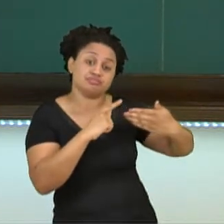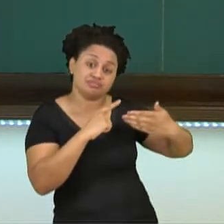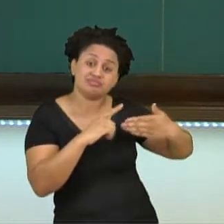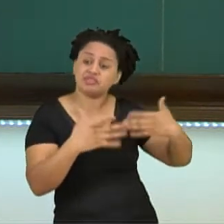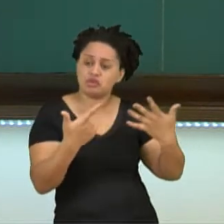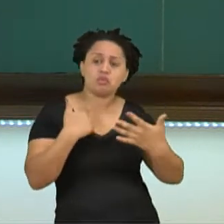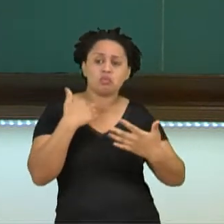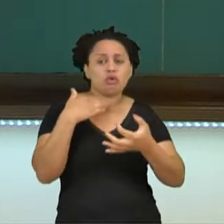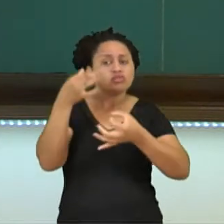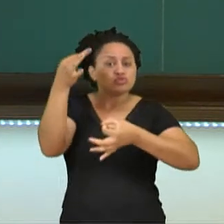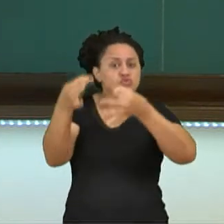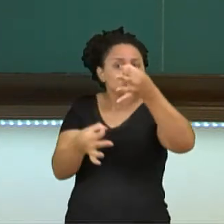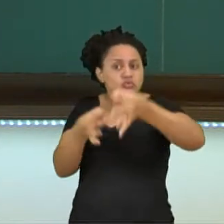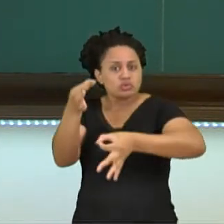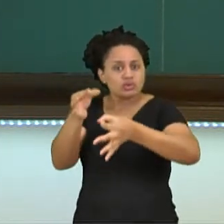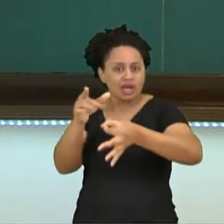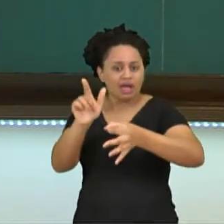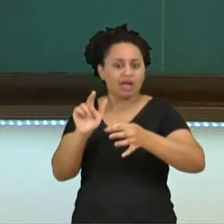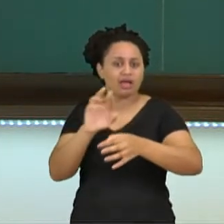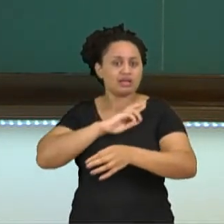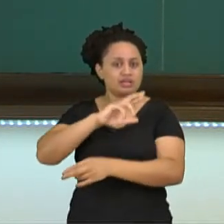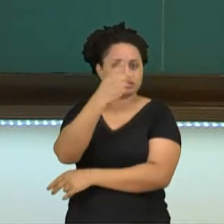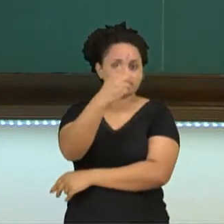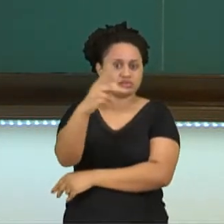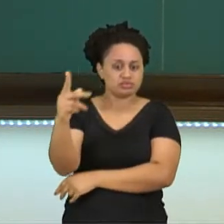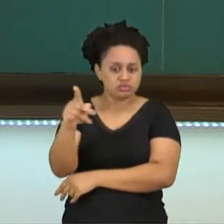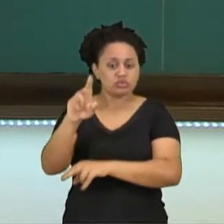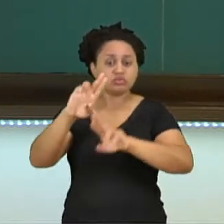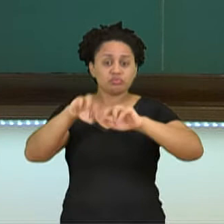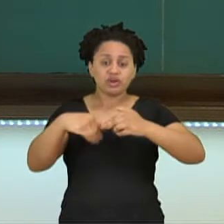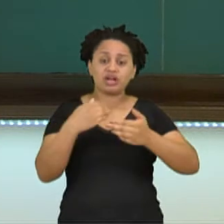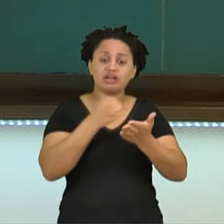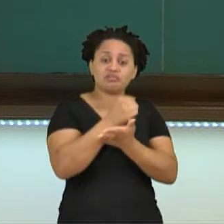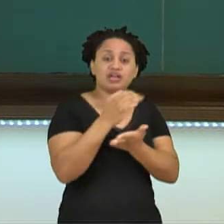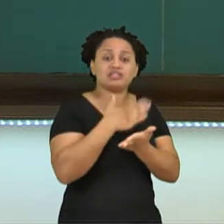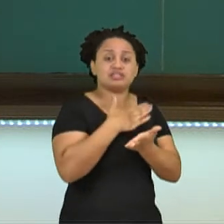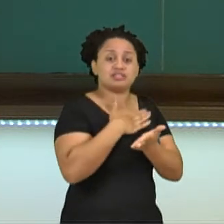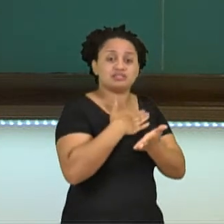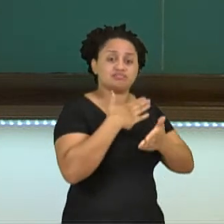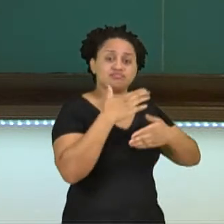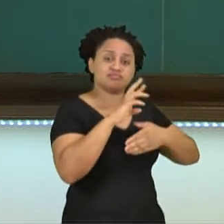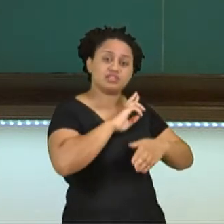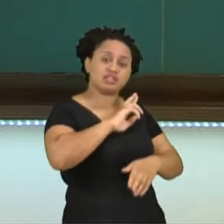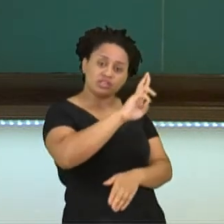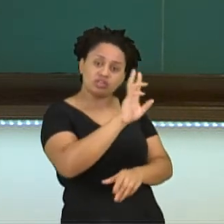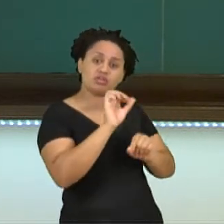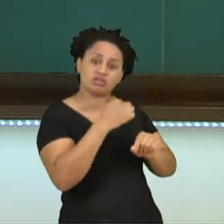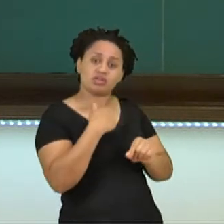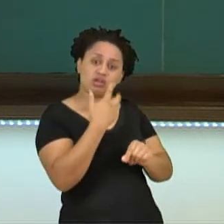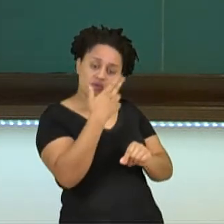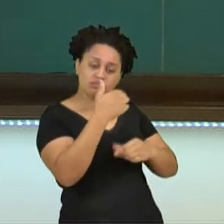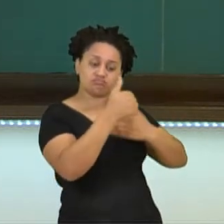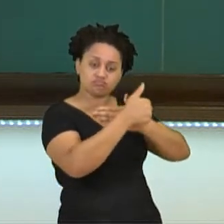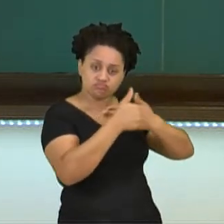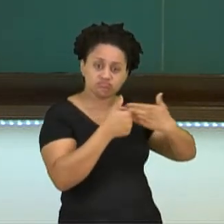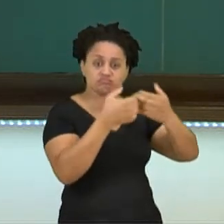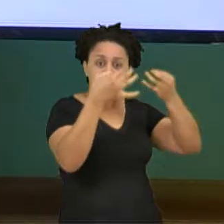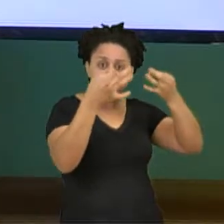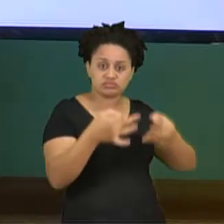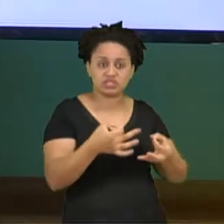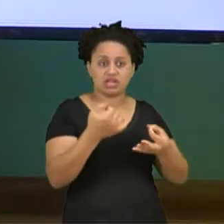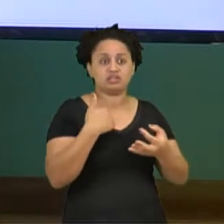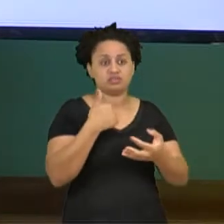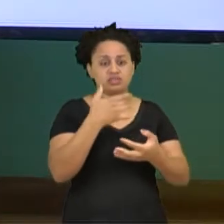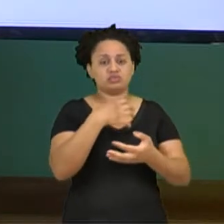julgar a religião do outro, por exemplo, a partir da nossa religião, daquilo que a gente considera como moralmente correto, né? Os